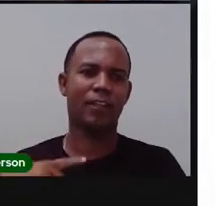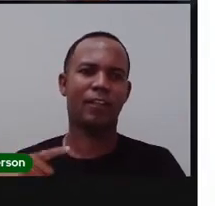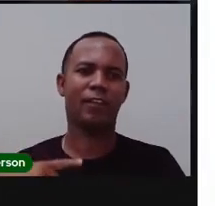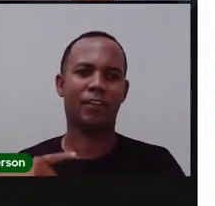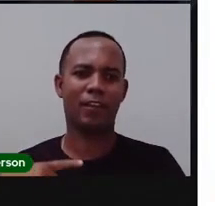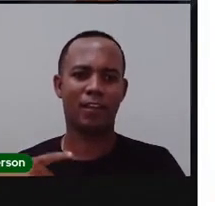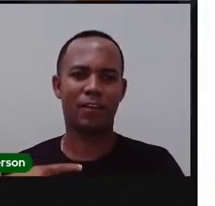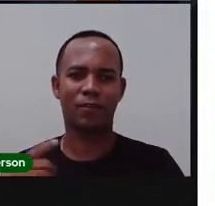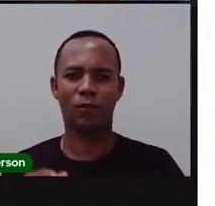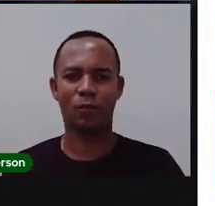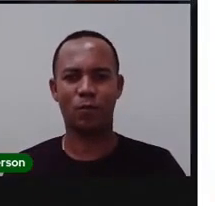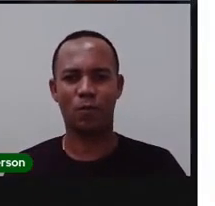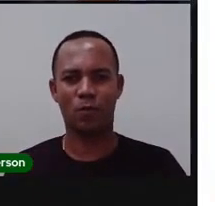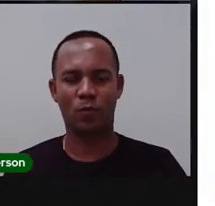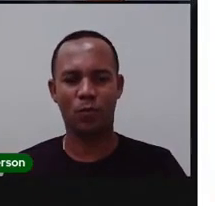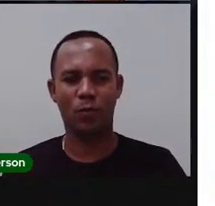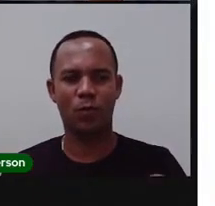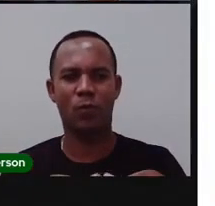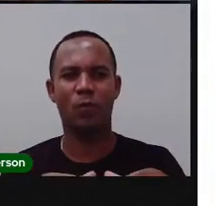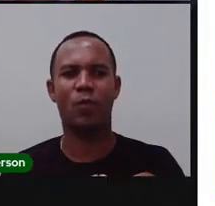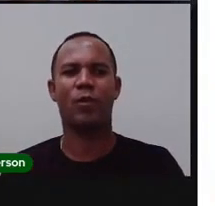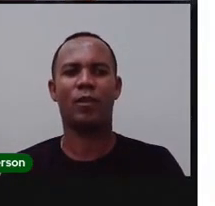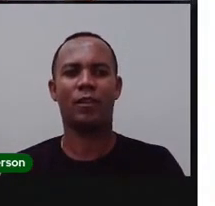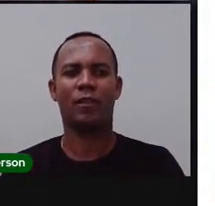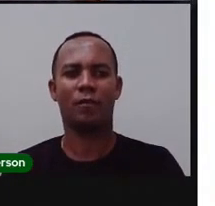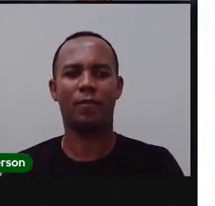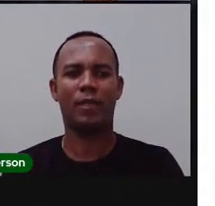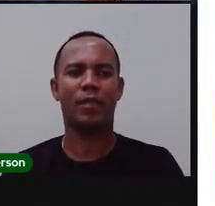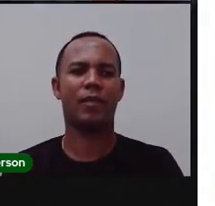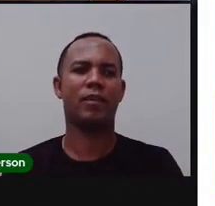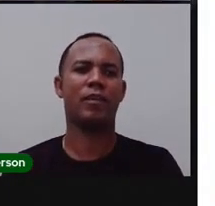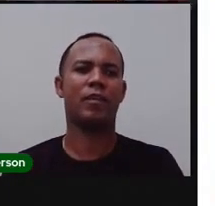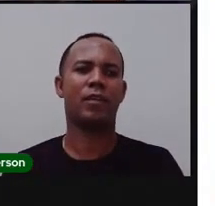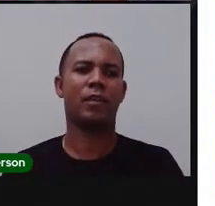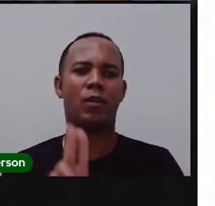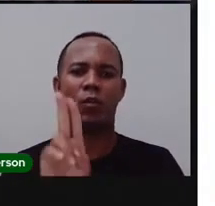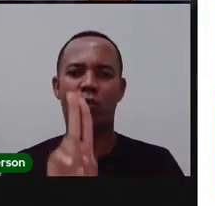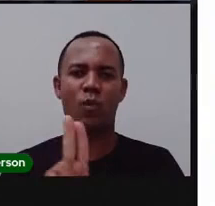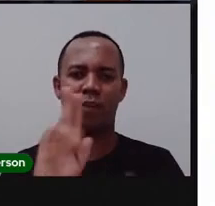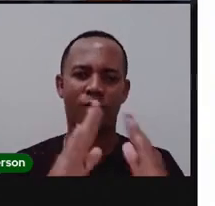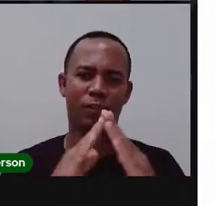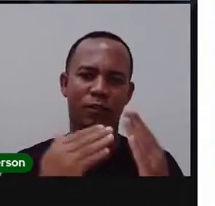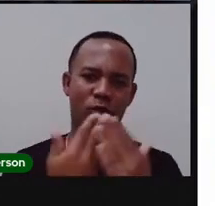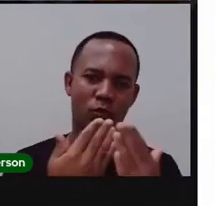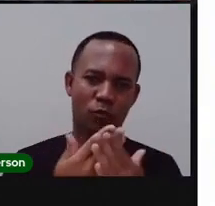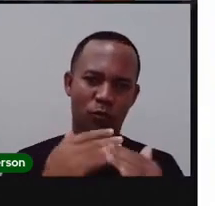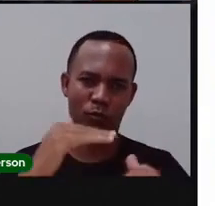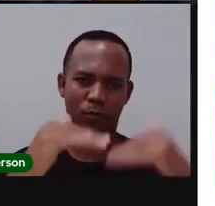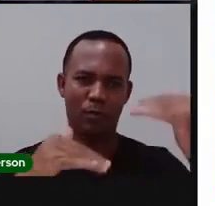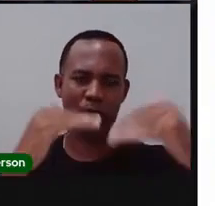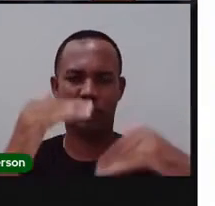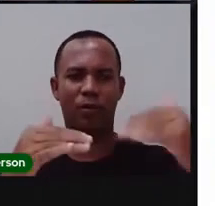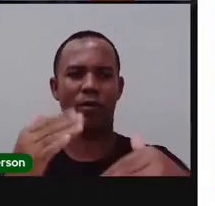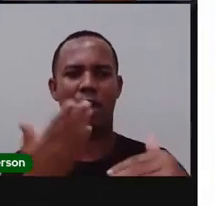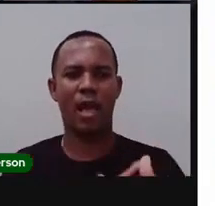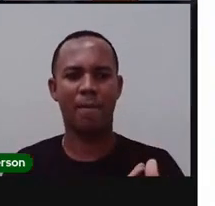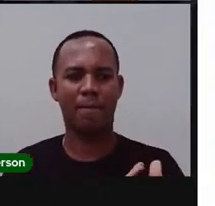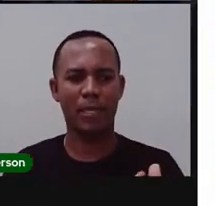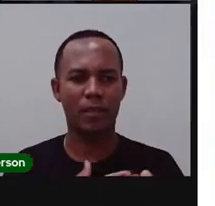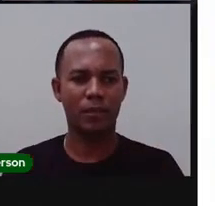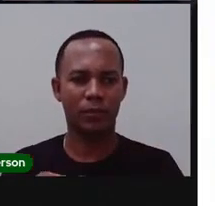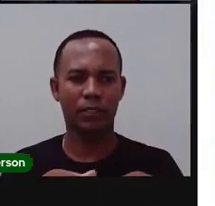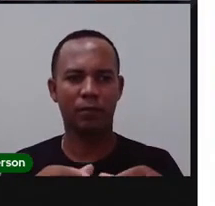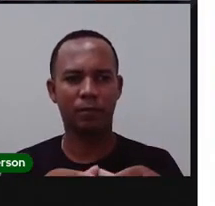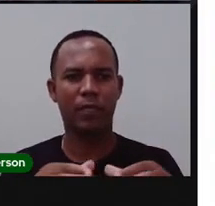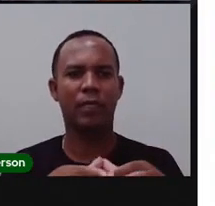bando do castelo, que vem lá da UFES, que vem de outras universidades, um bando de amigos, um bando de Lucas